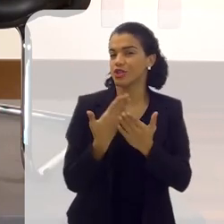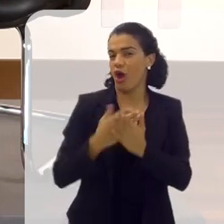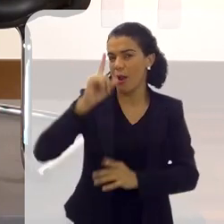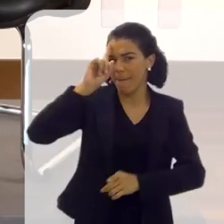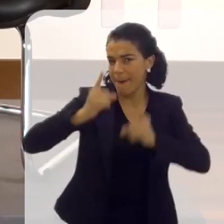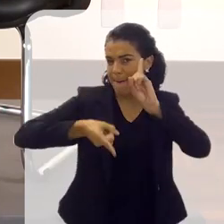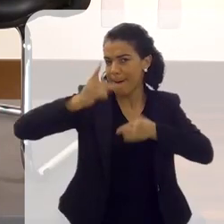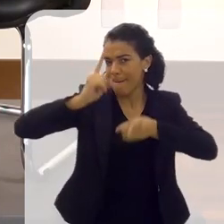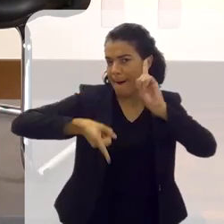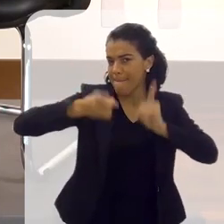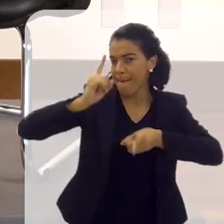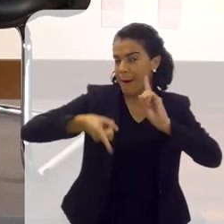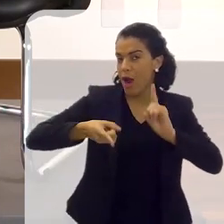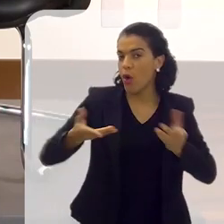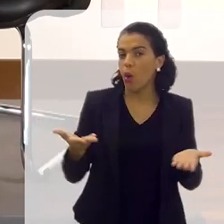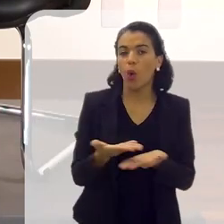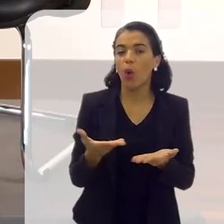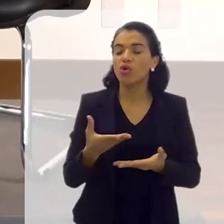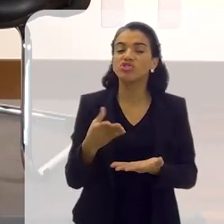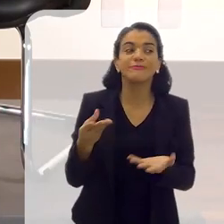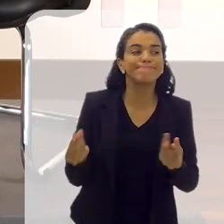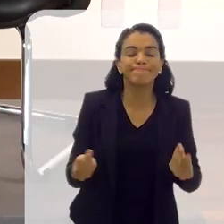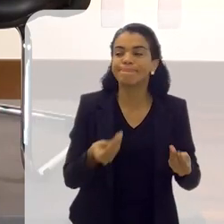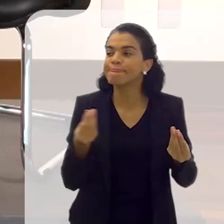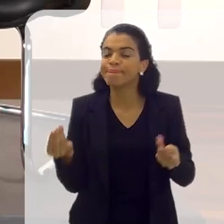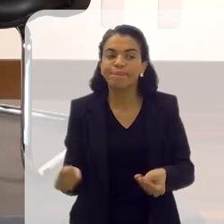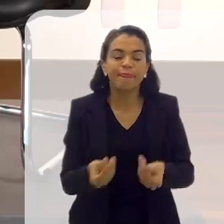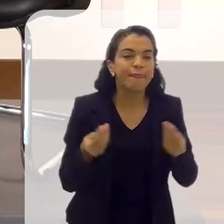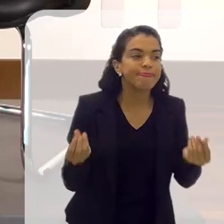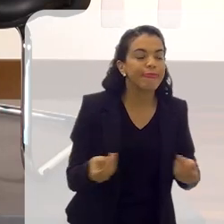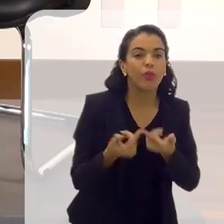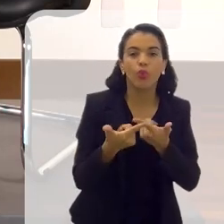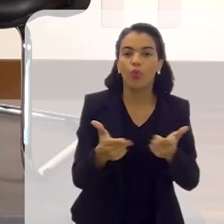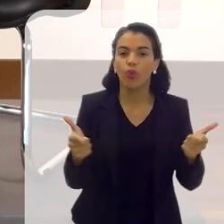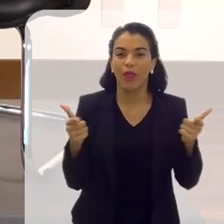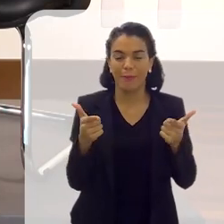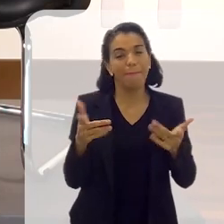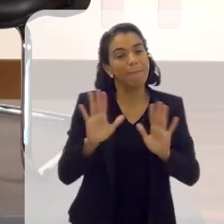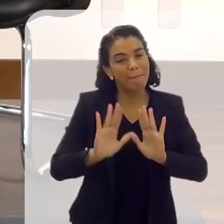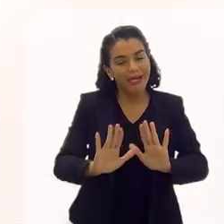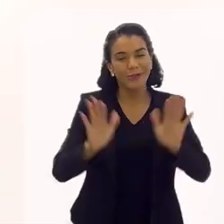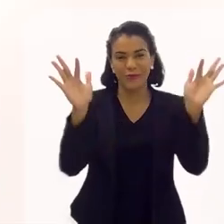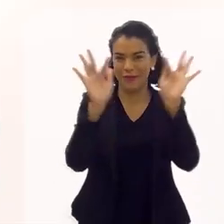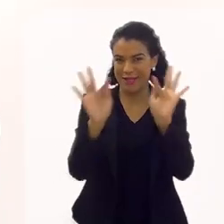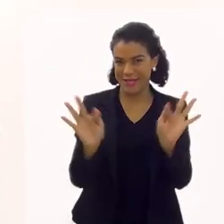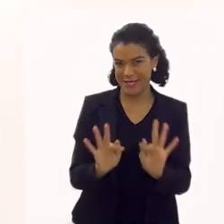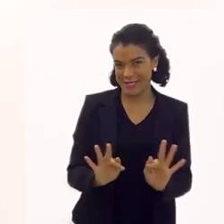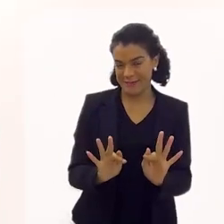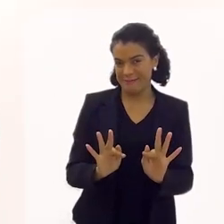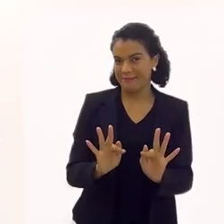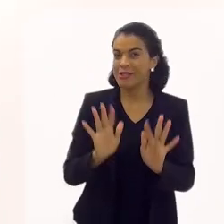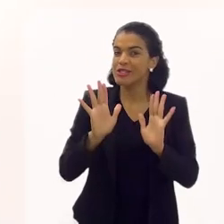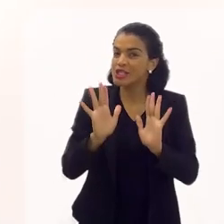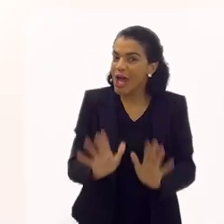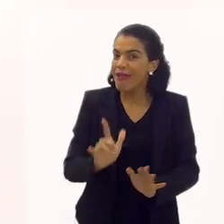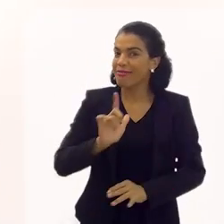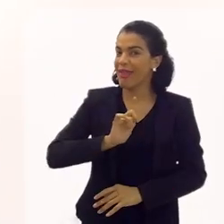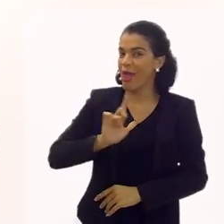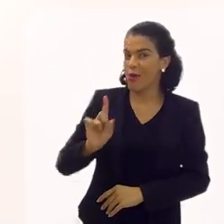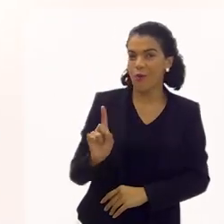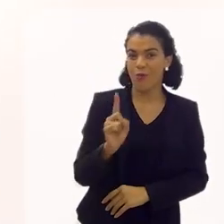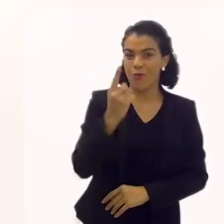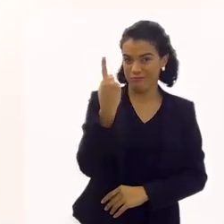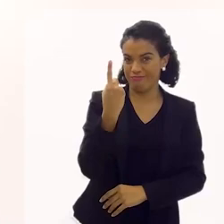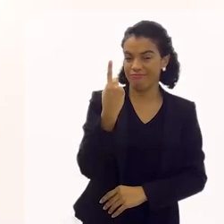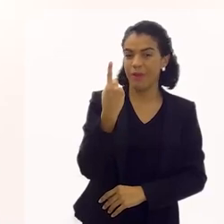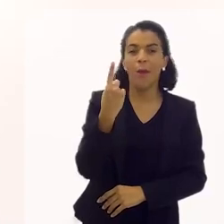determinações e que hoje a gente sente falta. Mas que eu estou muito feliz que pelo menos acolhemos o primeiro fruto.